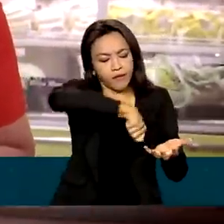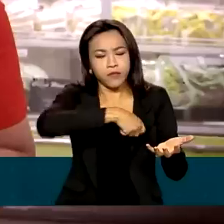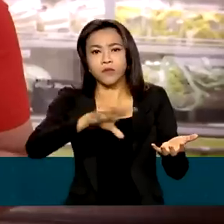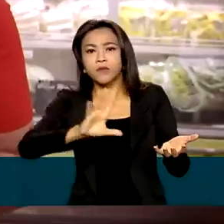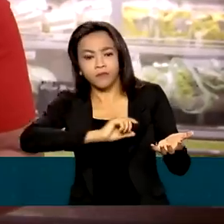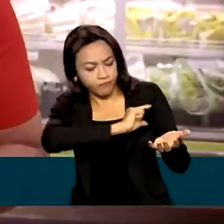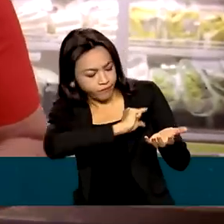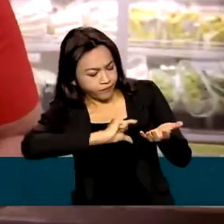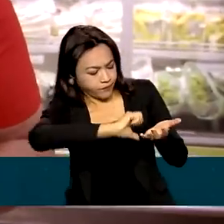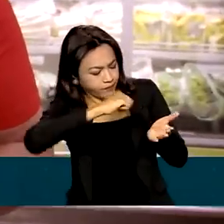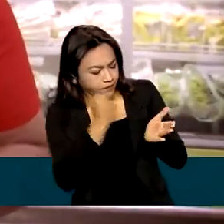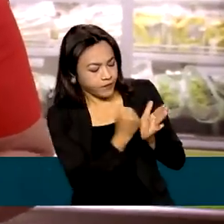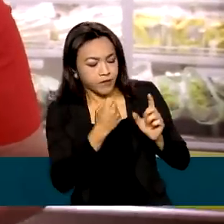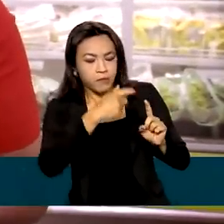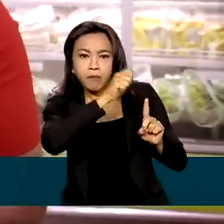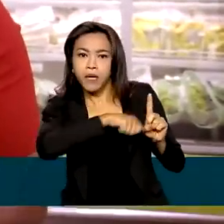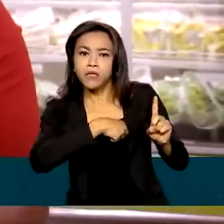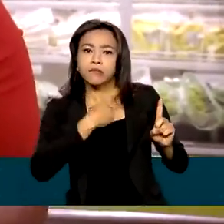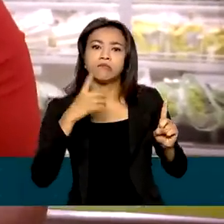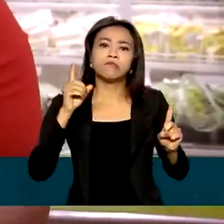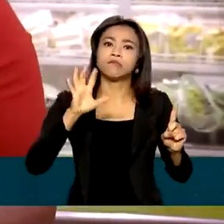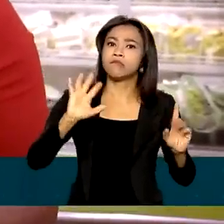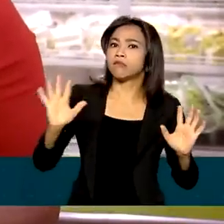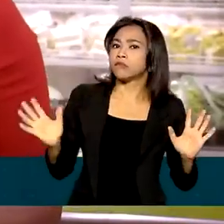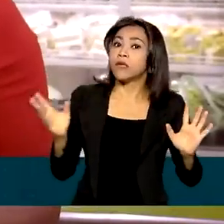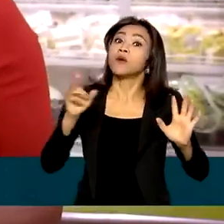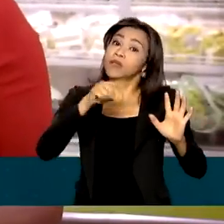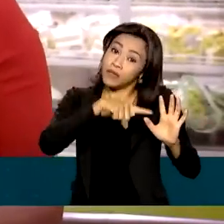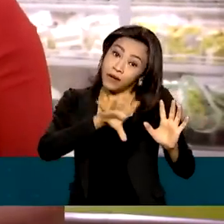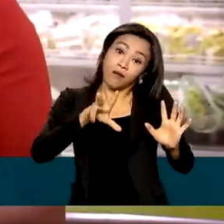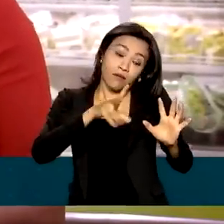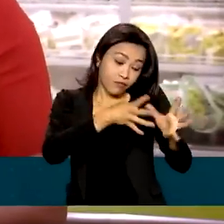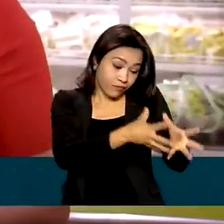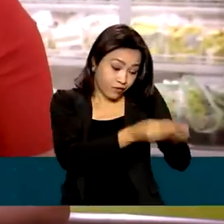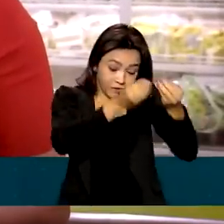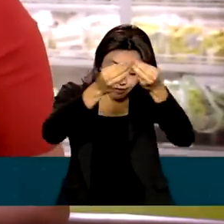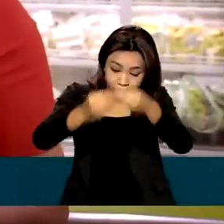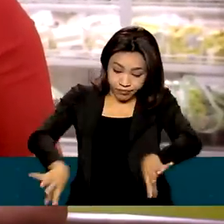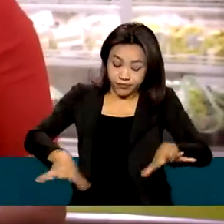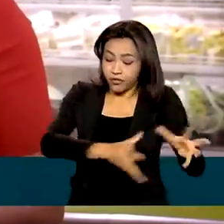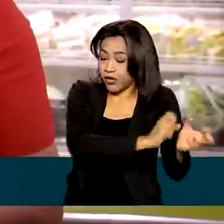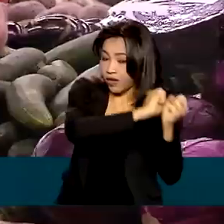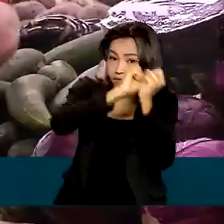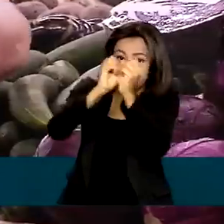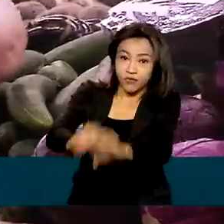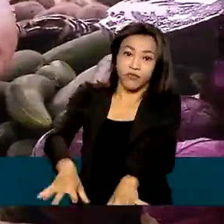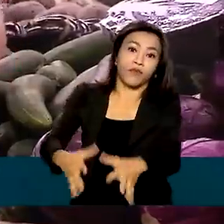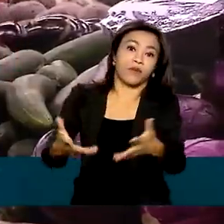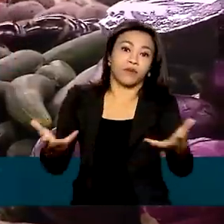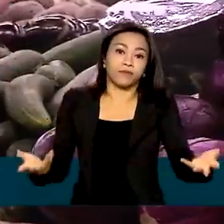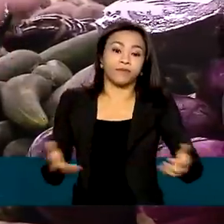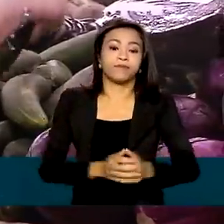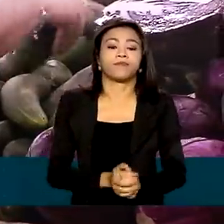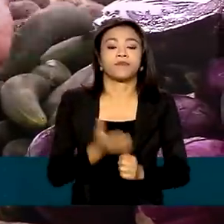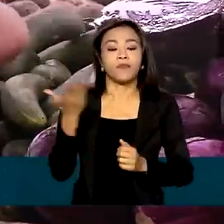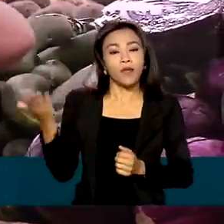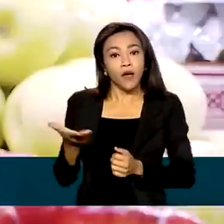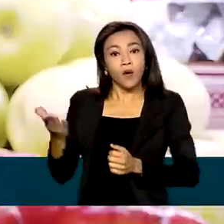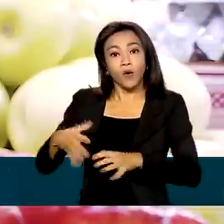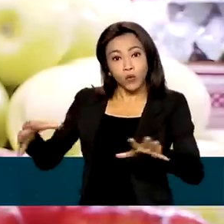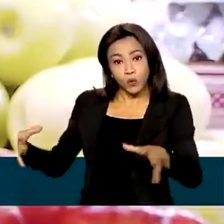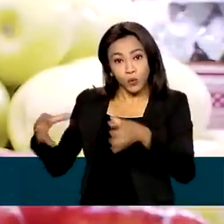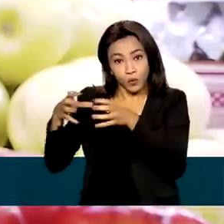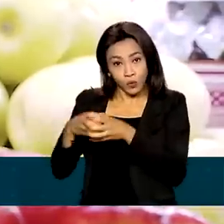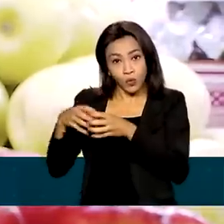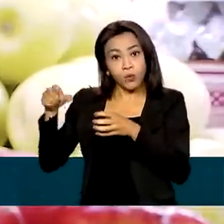validade. E o resultado, claro, era o desperdício, muito desperdício. Segundo a Organização das